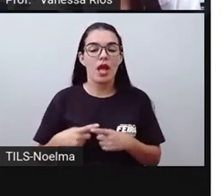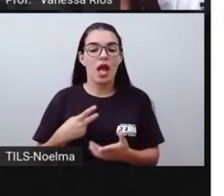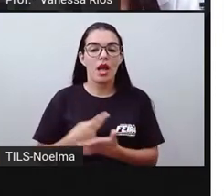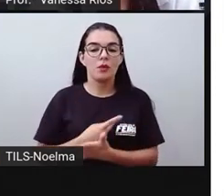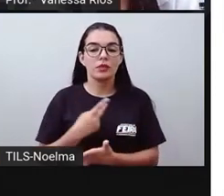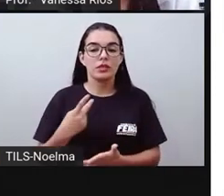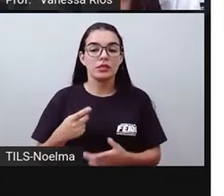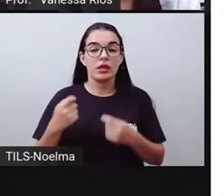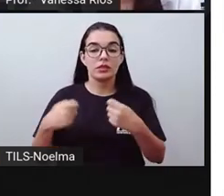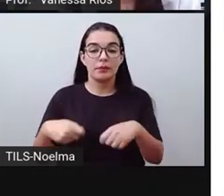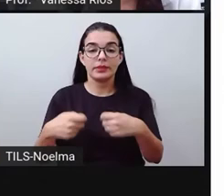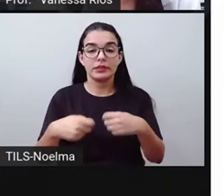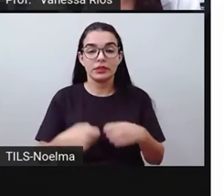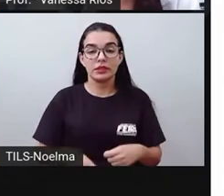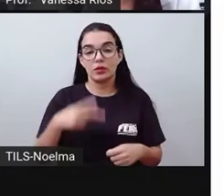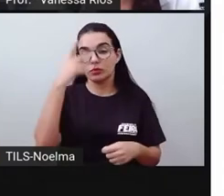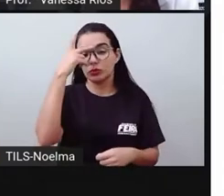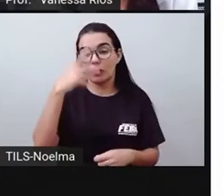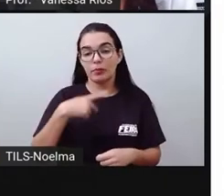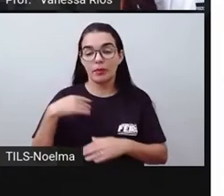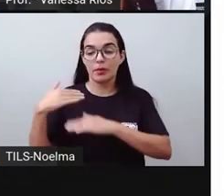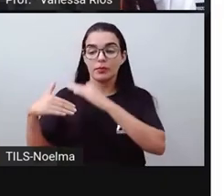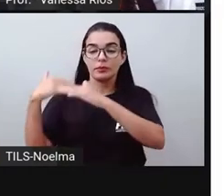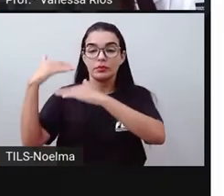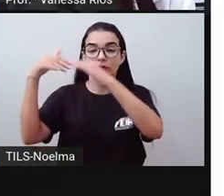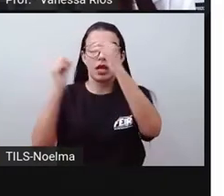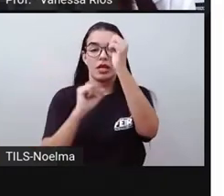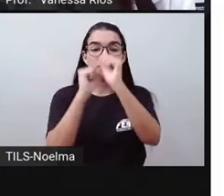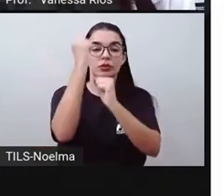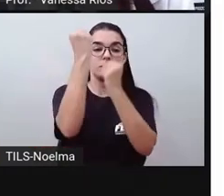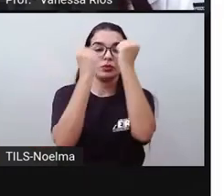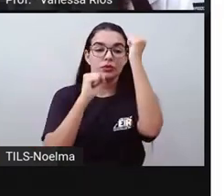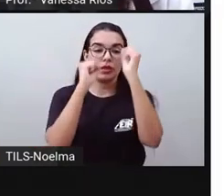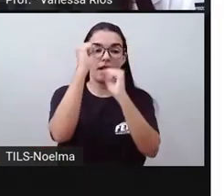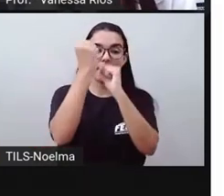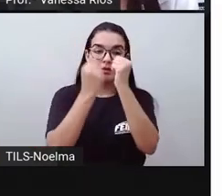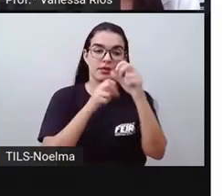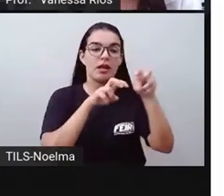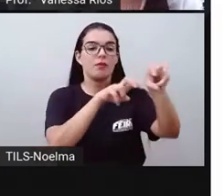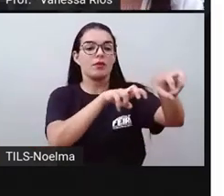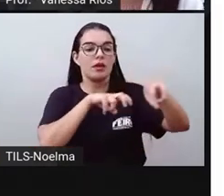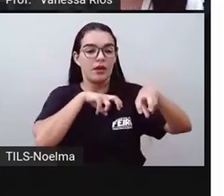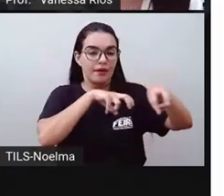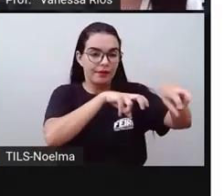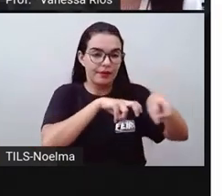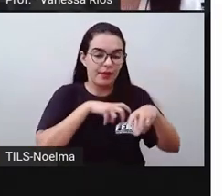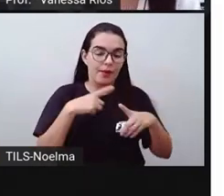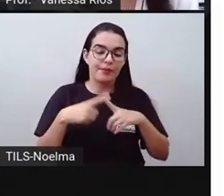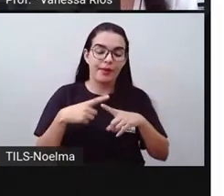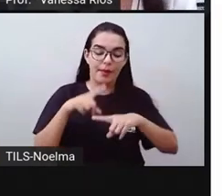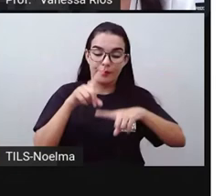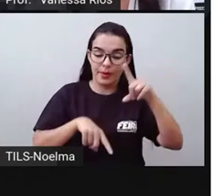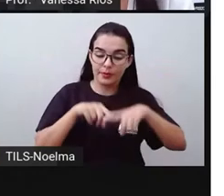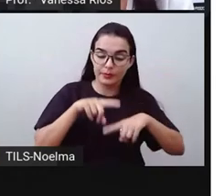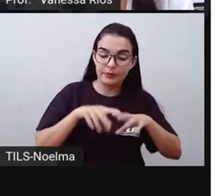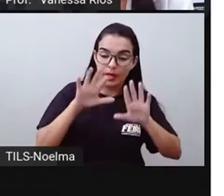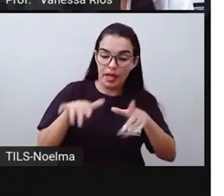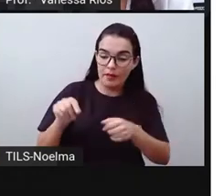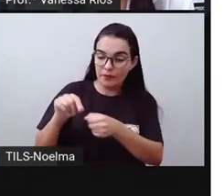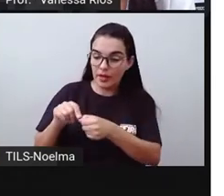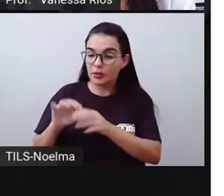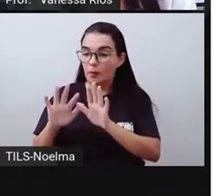necessidades do próprio processo de industrialização. Porque o produto é produzido e ele precisa ser